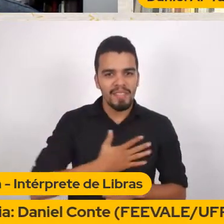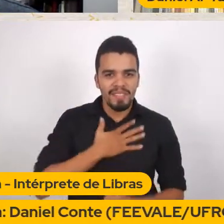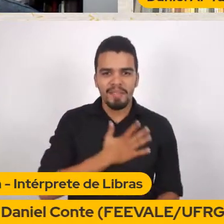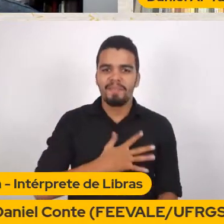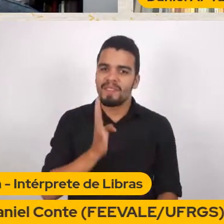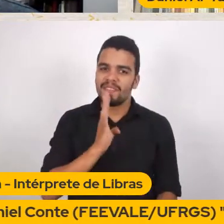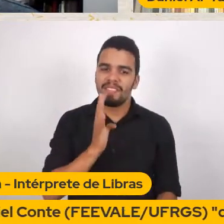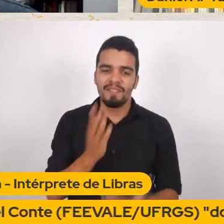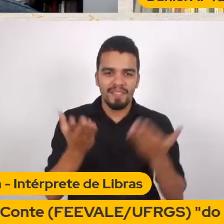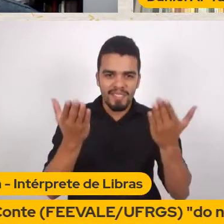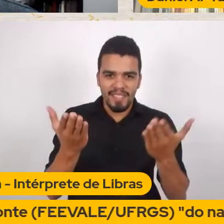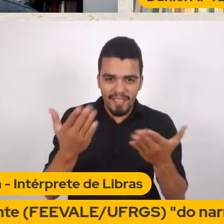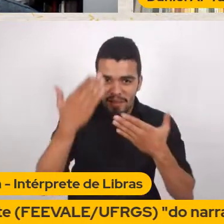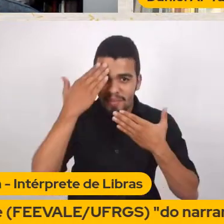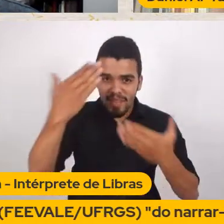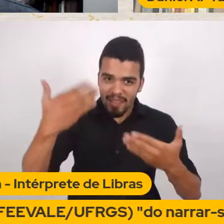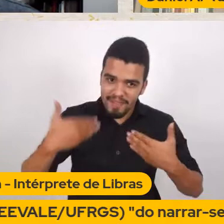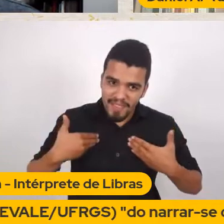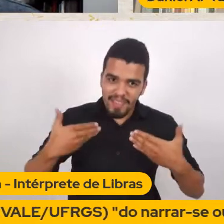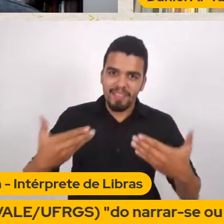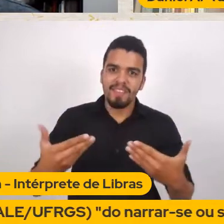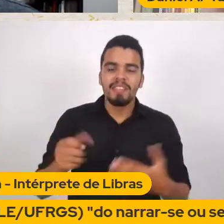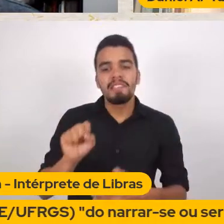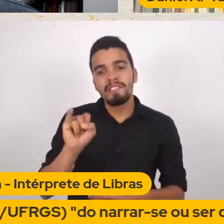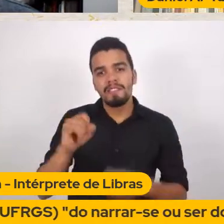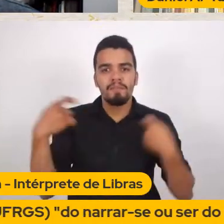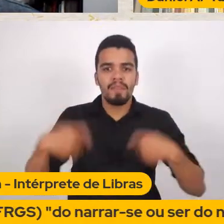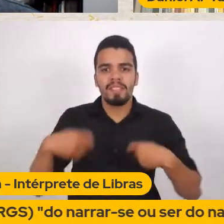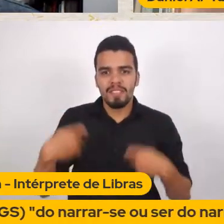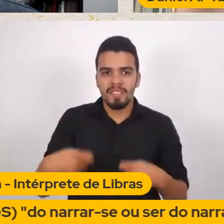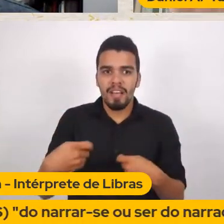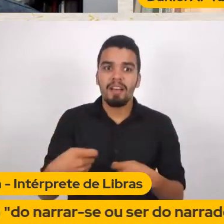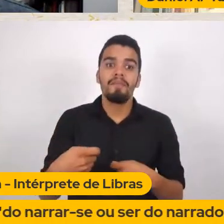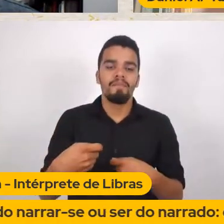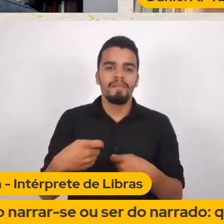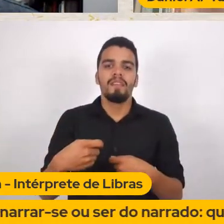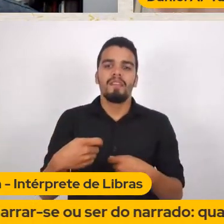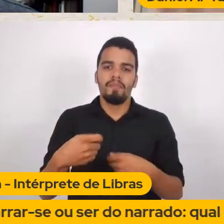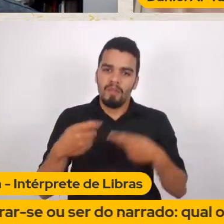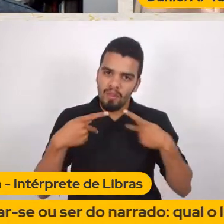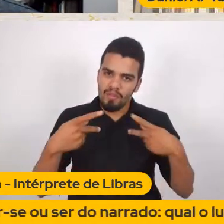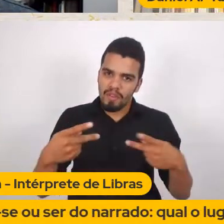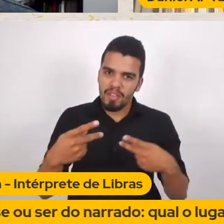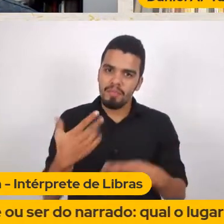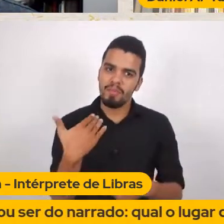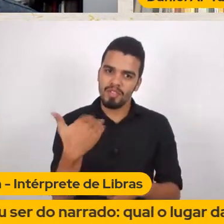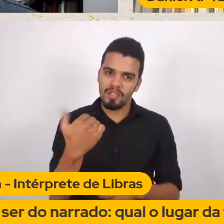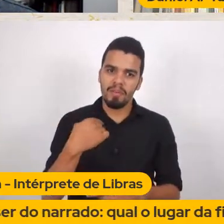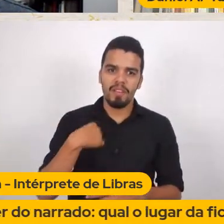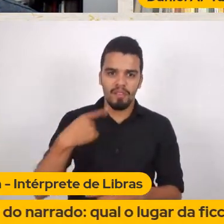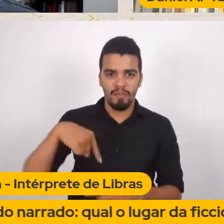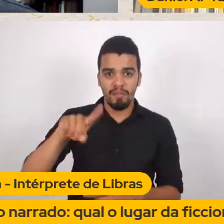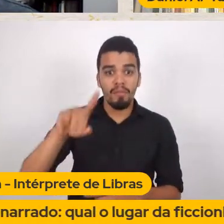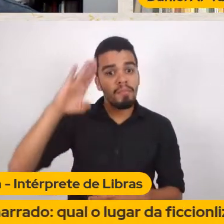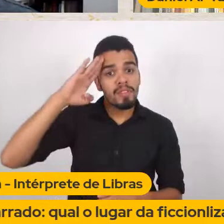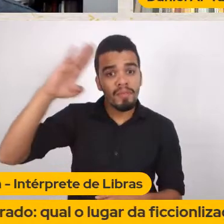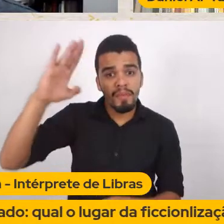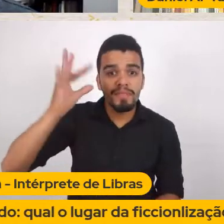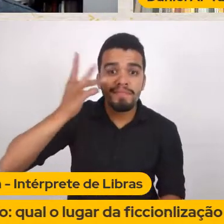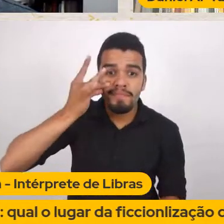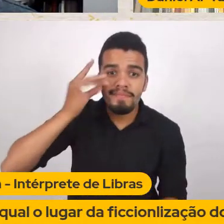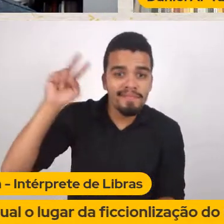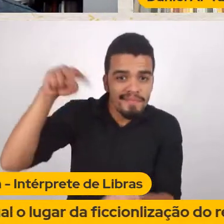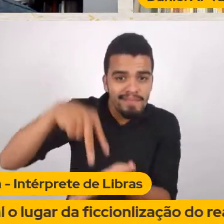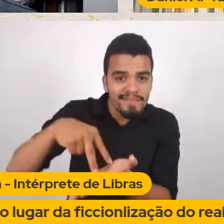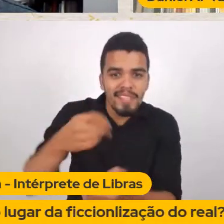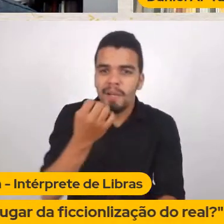convite Estou à disposição Quando vocês precisarem Né Muito obrigado Principalmente Presencialmente Né Que ia ser muito bom Conhecer